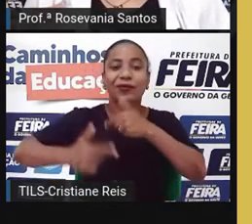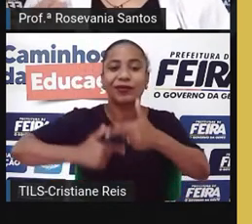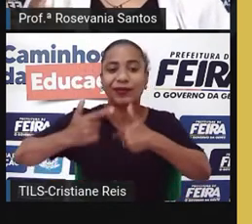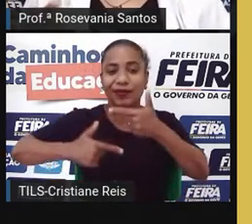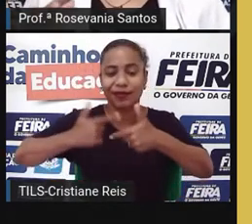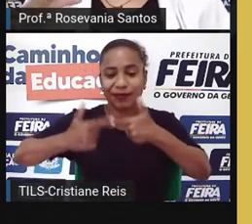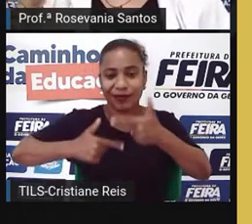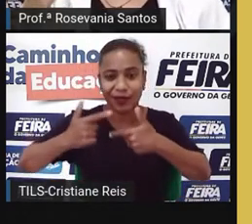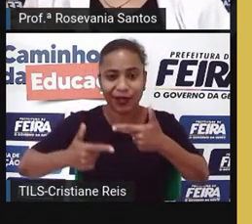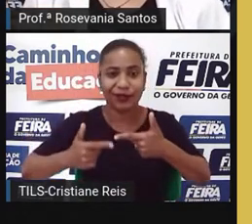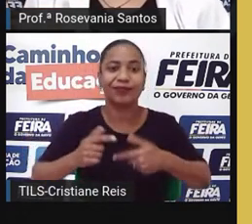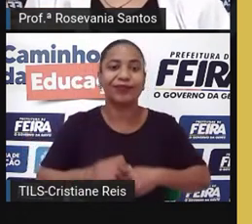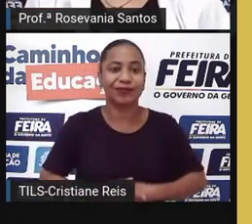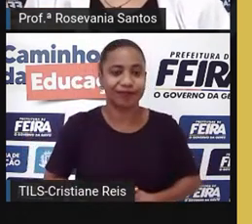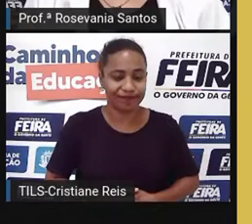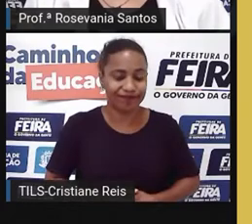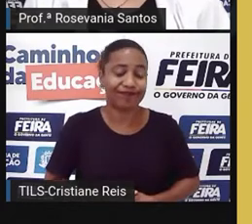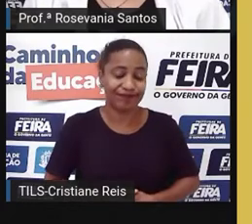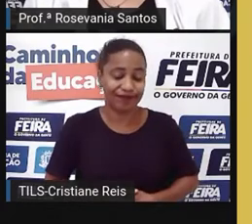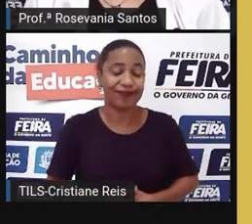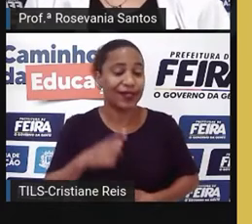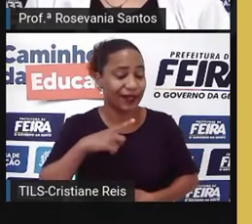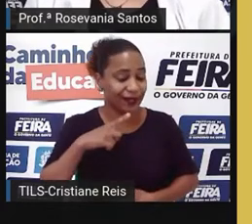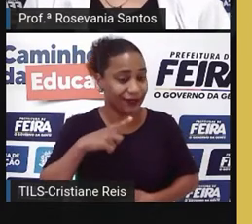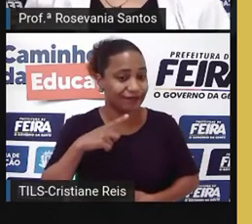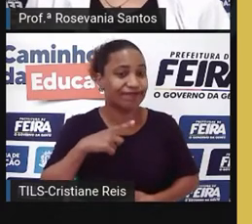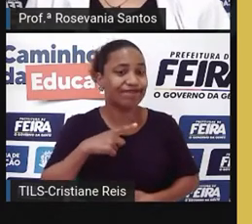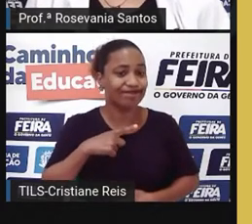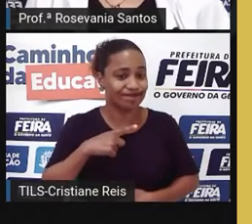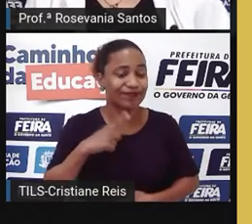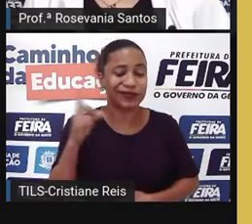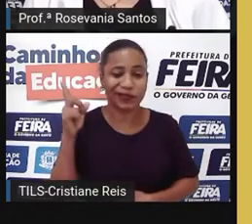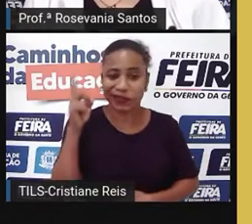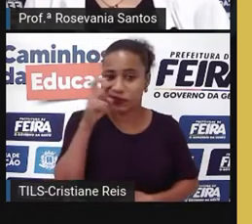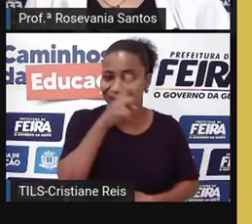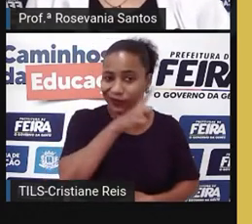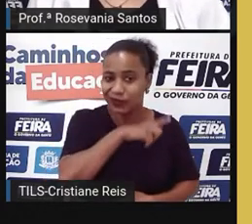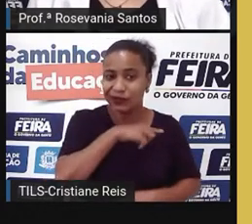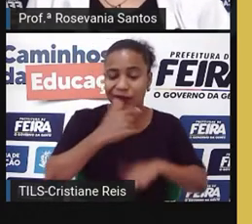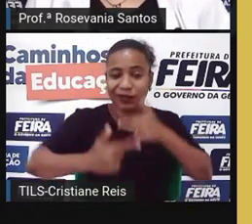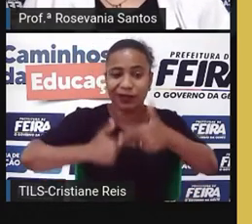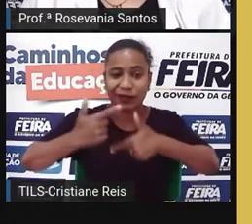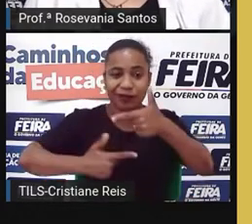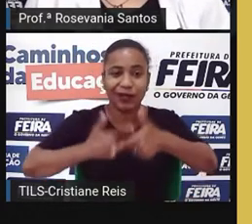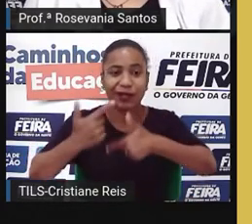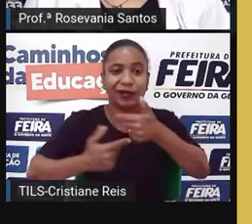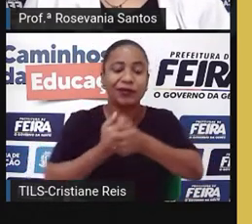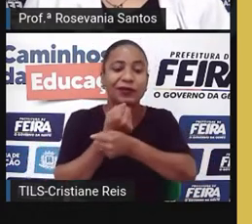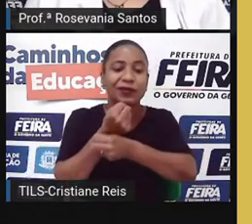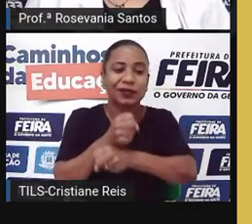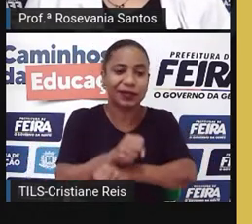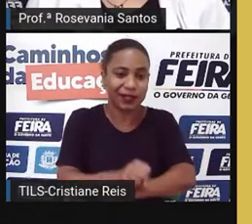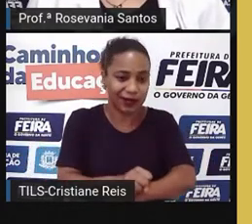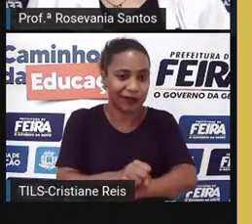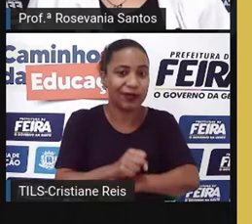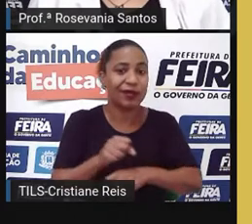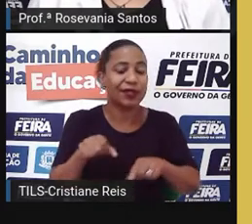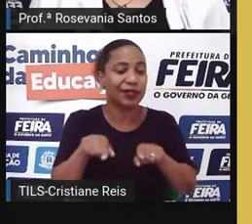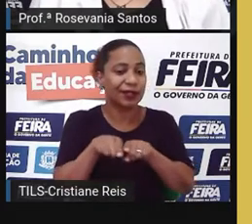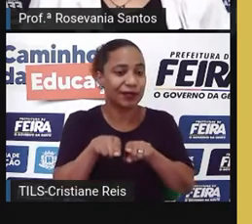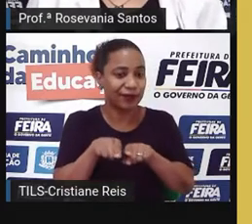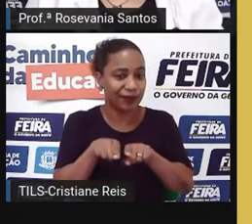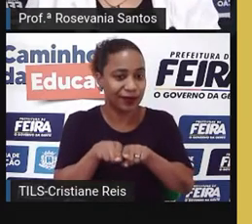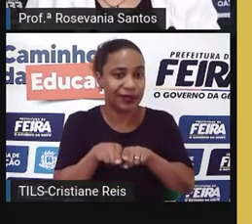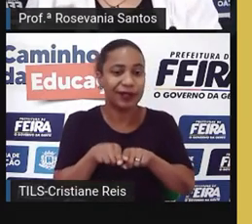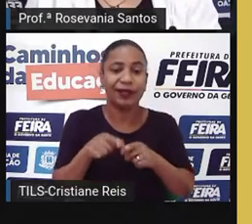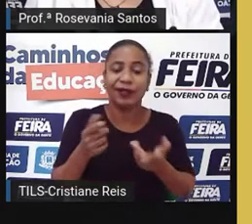e trabalha com condições, assim, bastante precárias, Bem próximo mesmo aos trabalhos escravos. A agricultura de subsistência, ou seja, ali